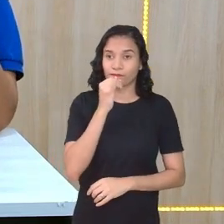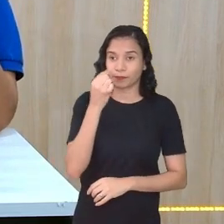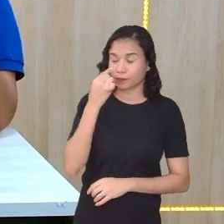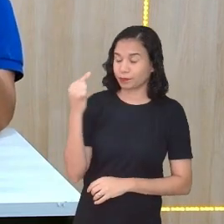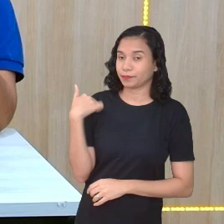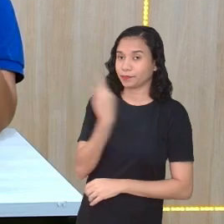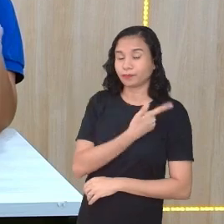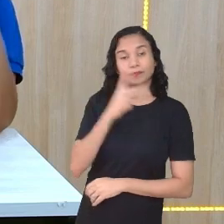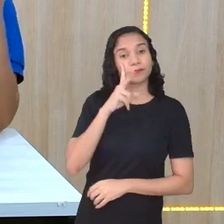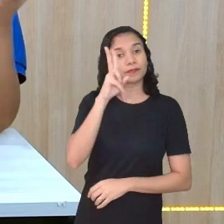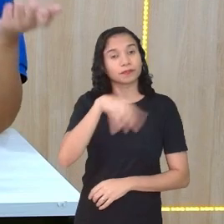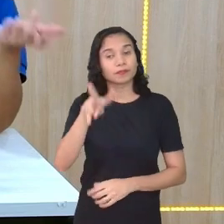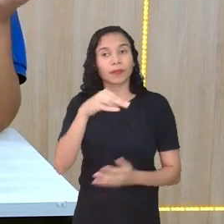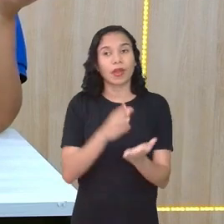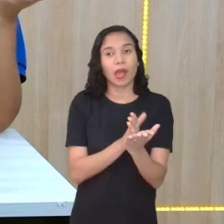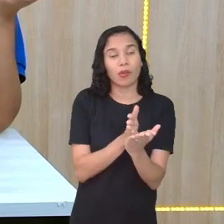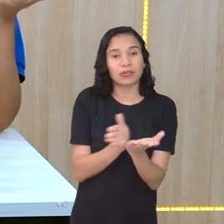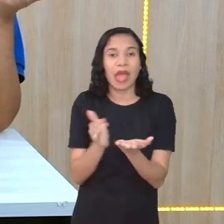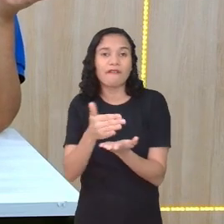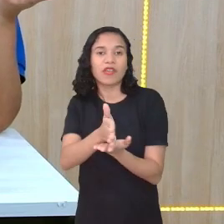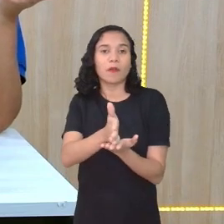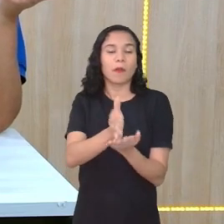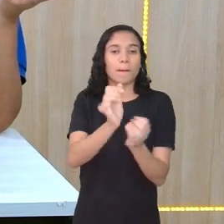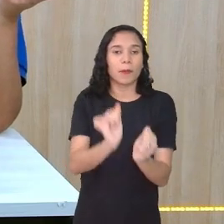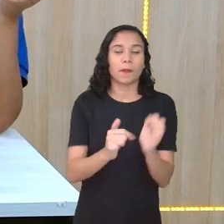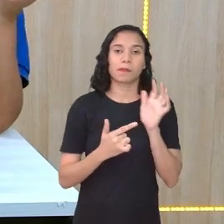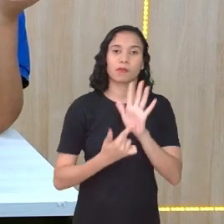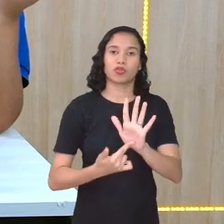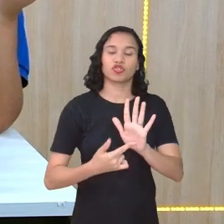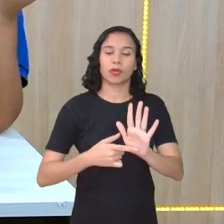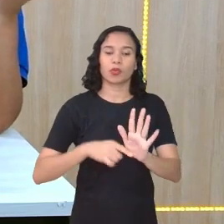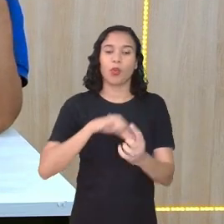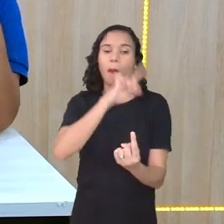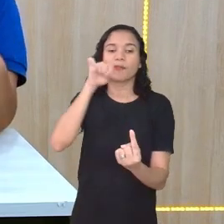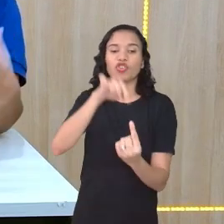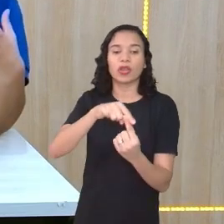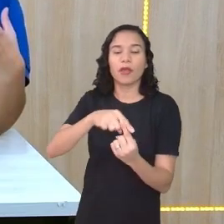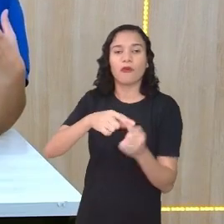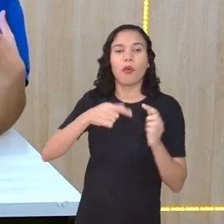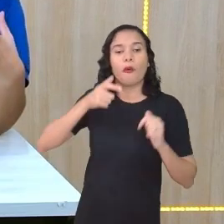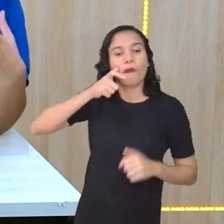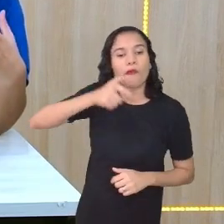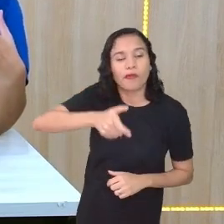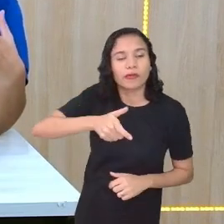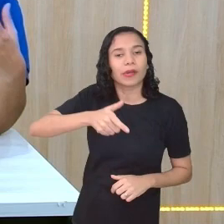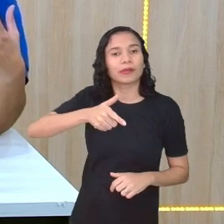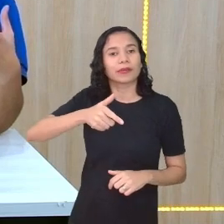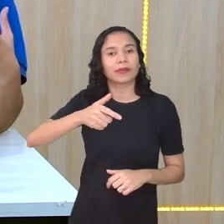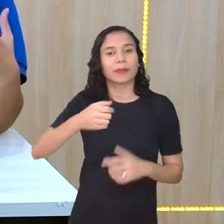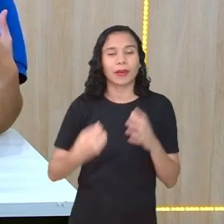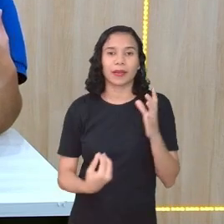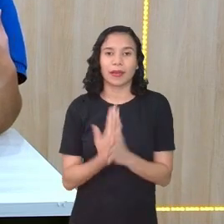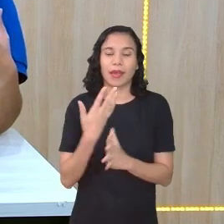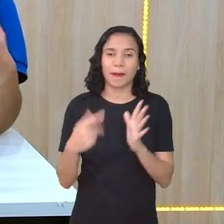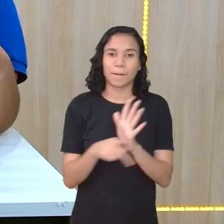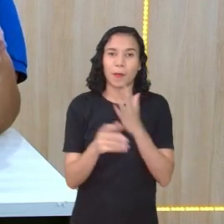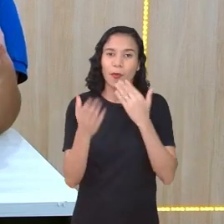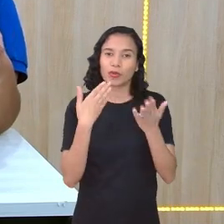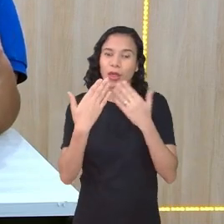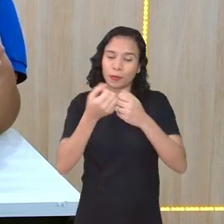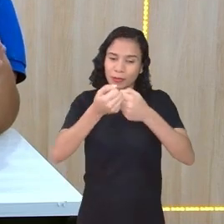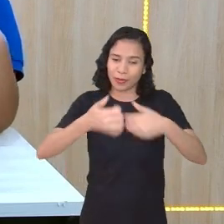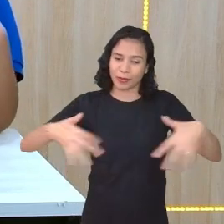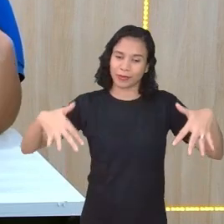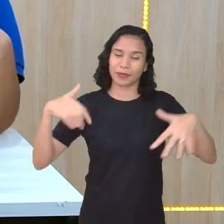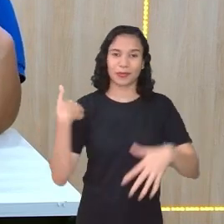seguida a gente vai ver que esses desvios, eles podem ser, por exemplo, representados de propósito para a criação de um diálogo orgânico. Porque a